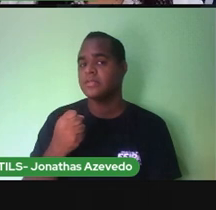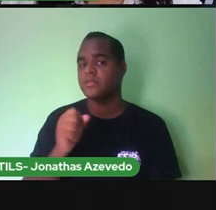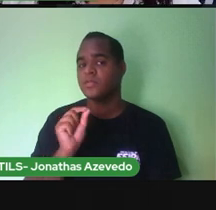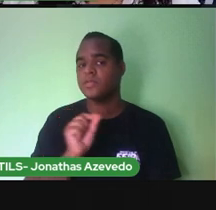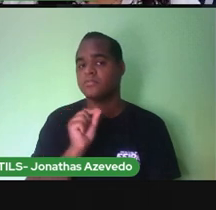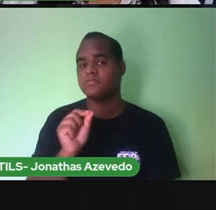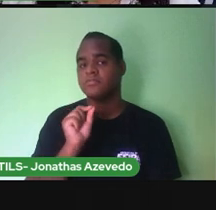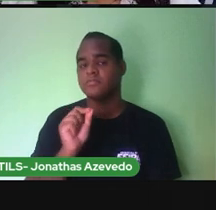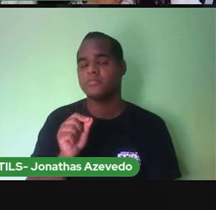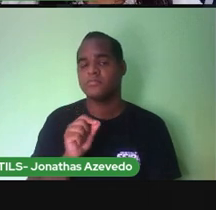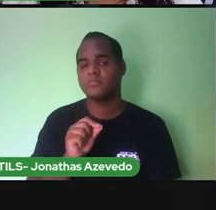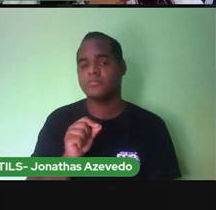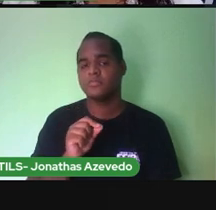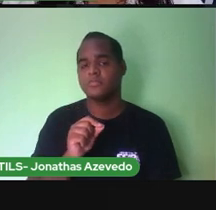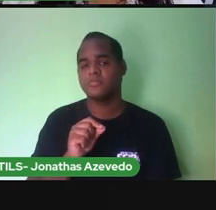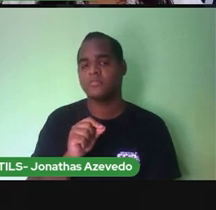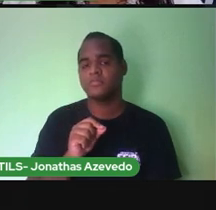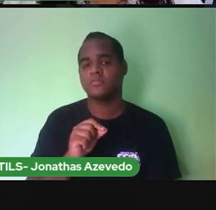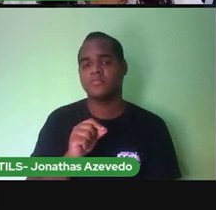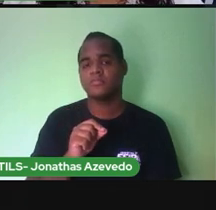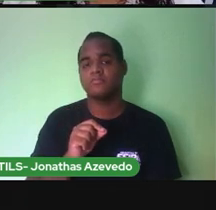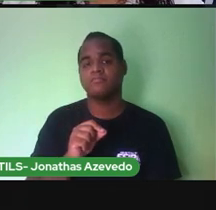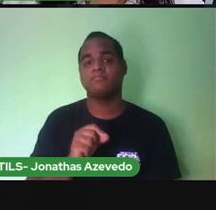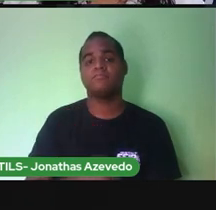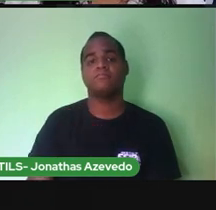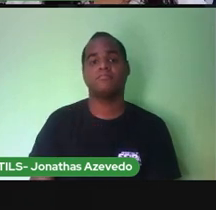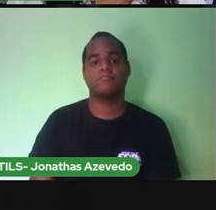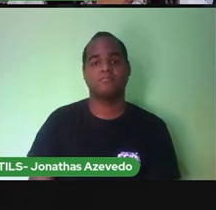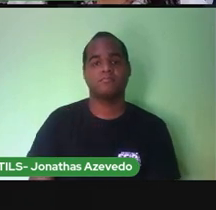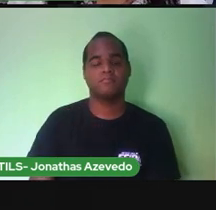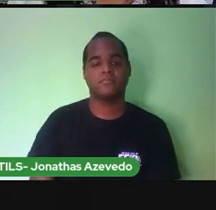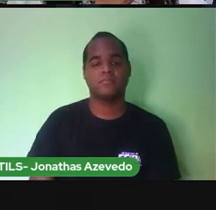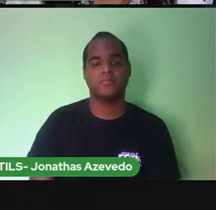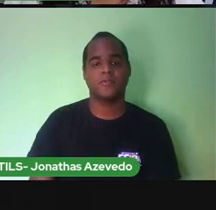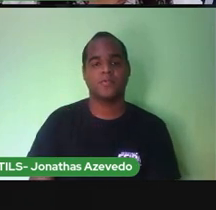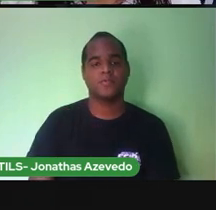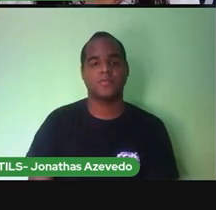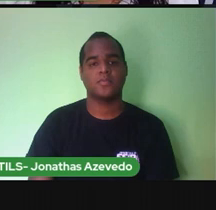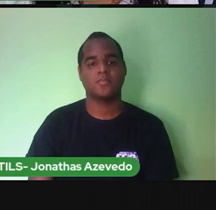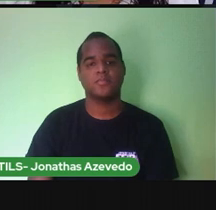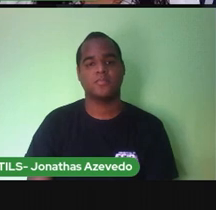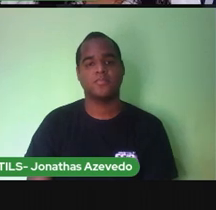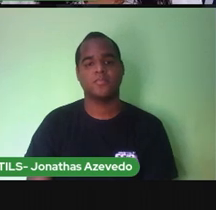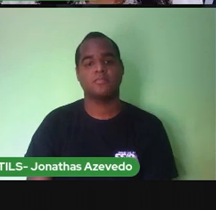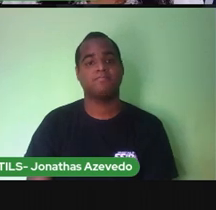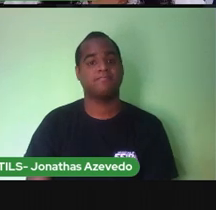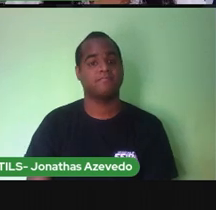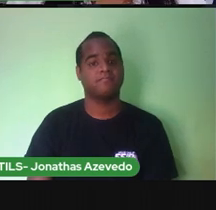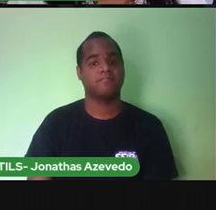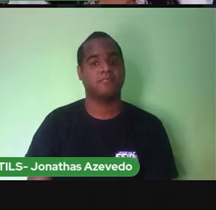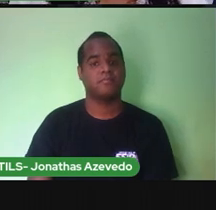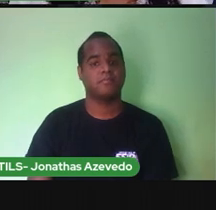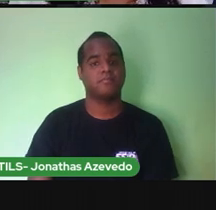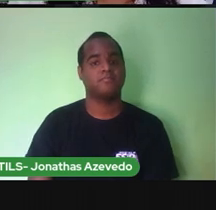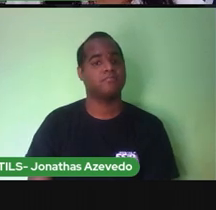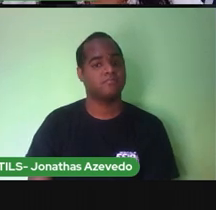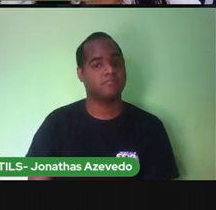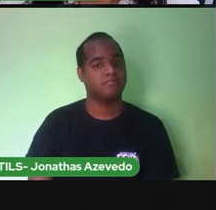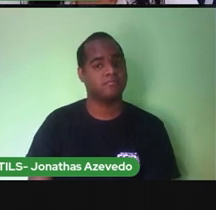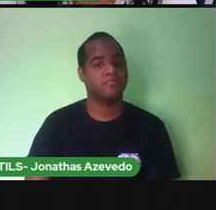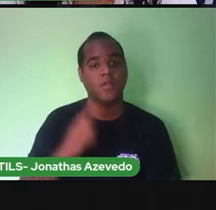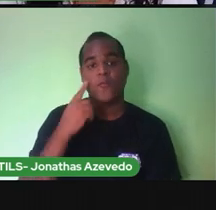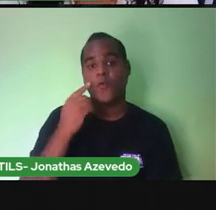Qual foi a sílaba Que não mudamos? Mato Pato Foi a inicial